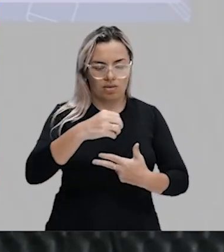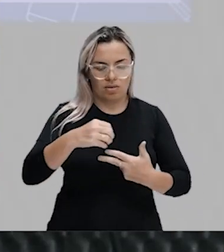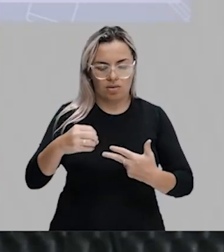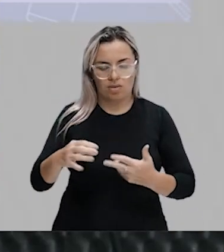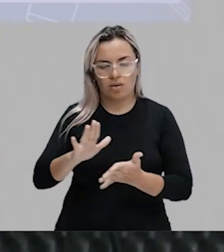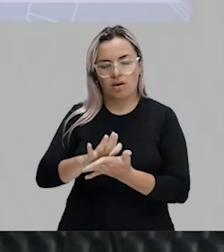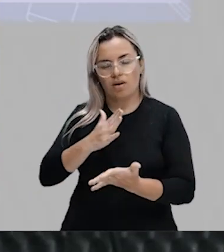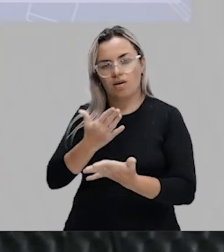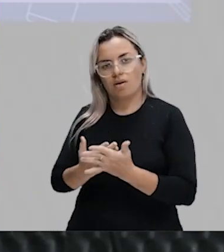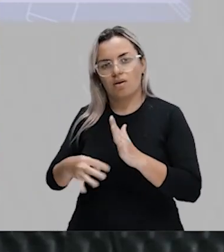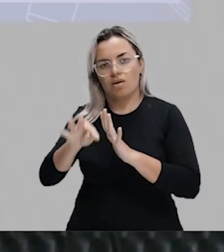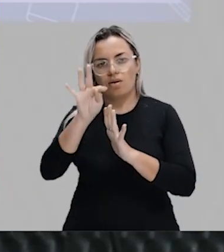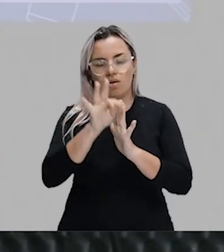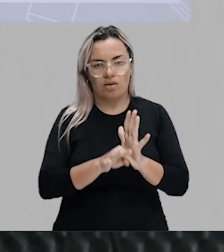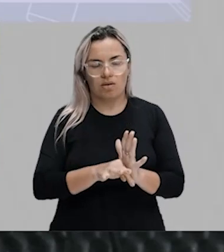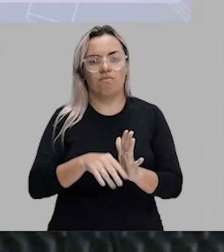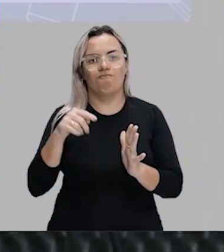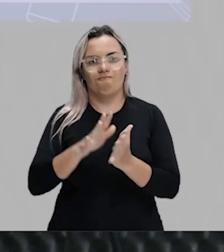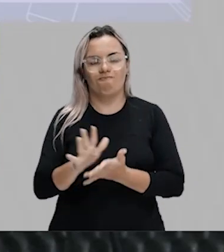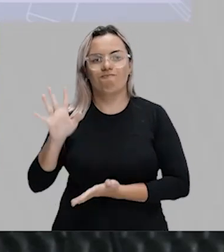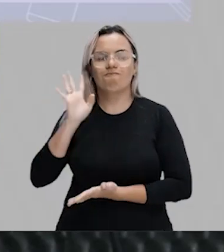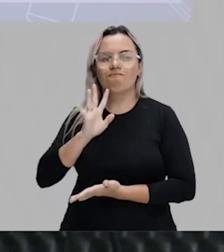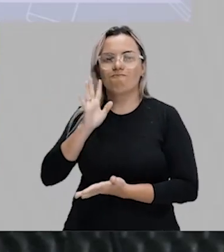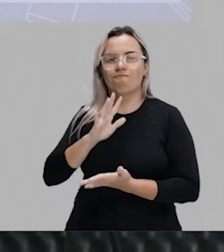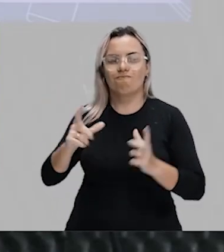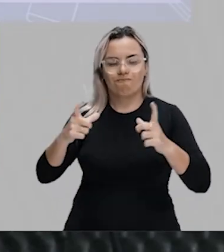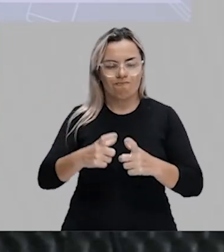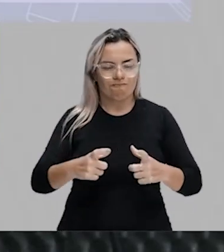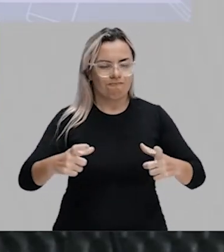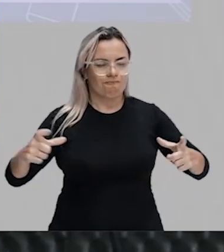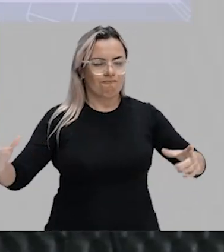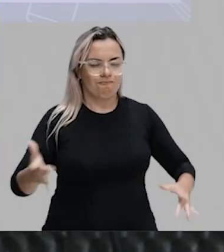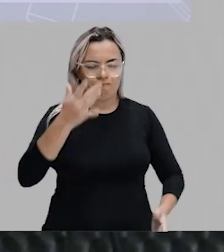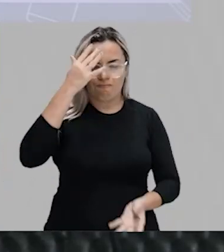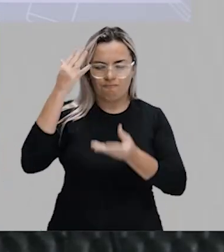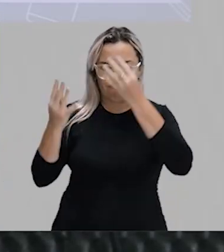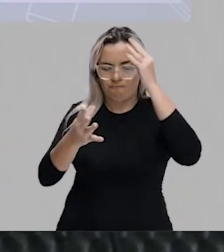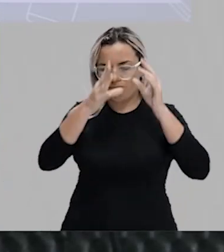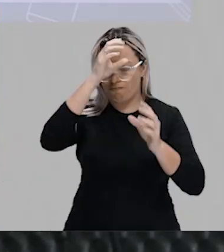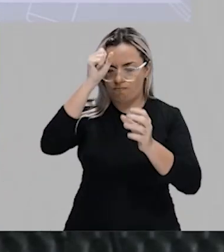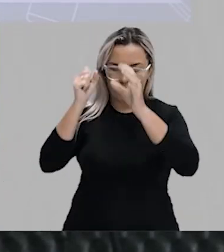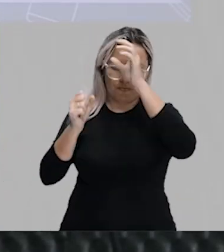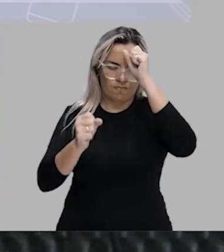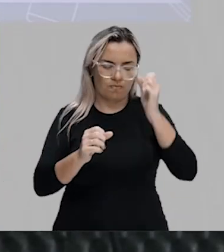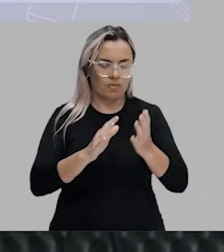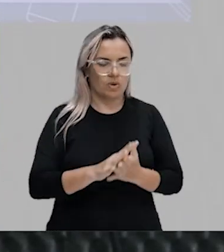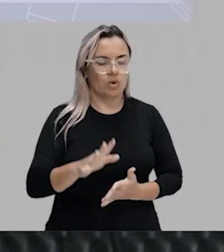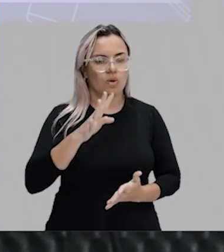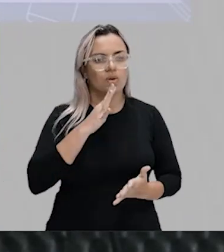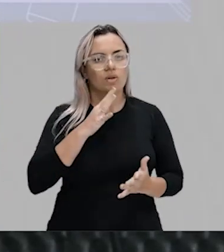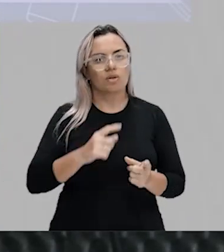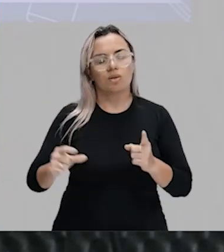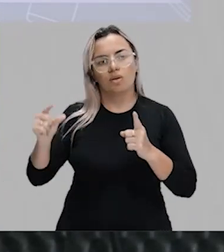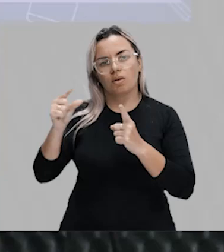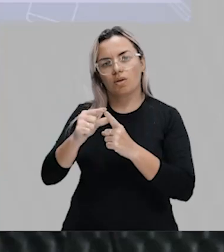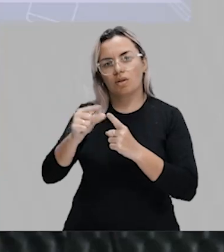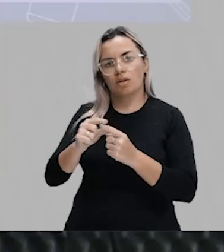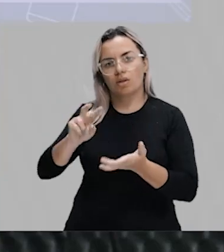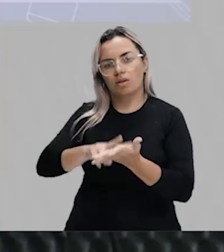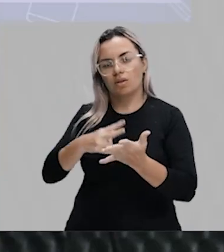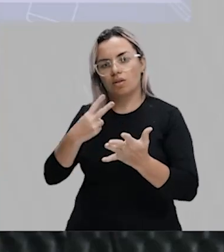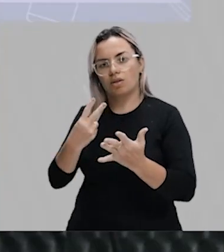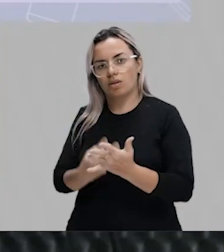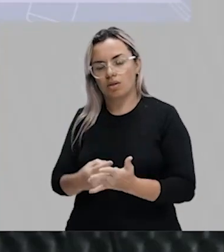ter um amplo conhecimento de palavras que vão me ajudar na hora das minhas traduções para responder a minha prova. Então, bora comigo?